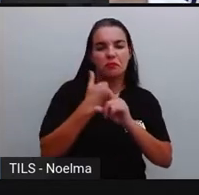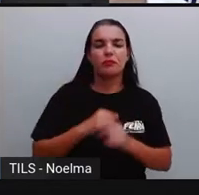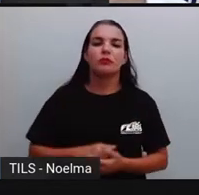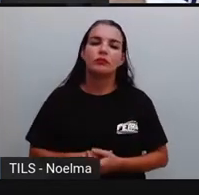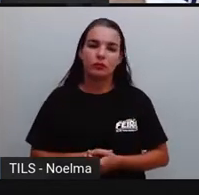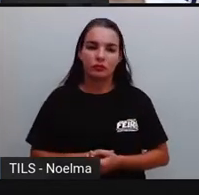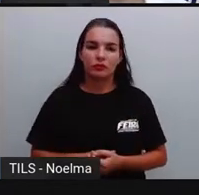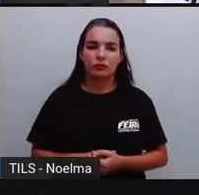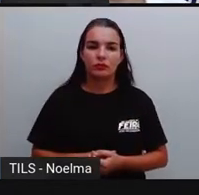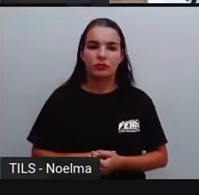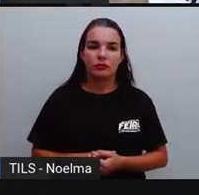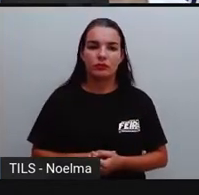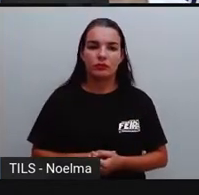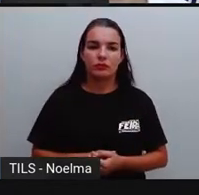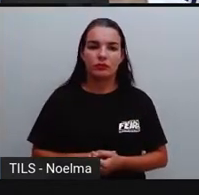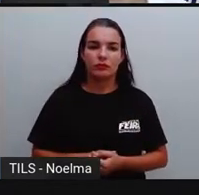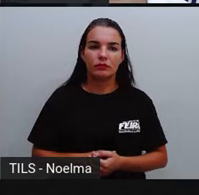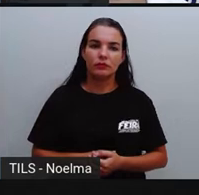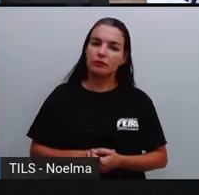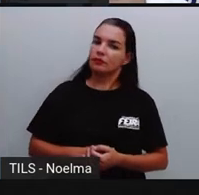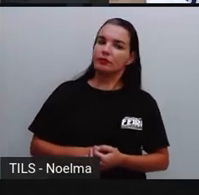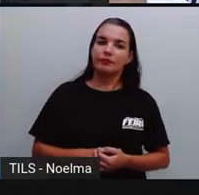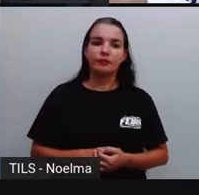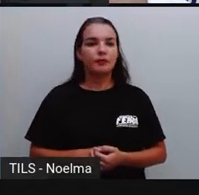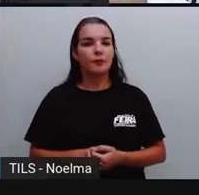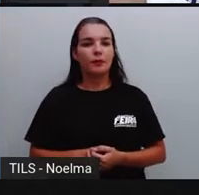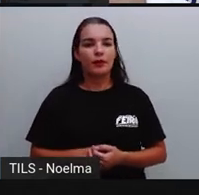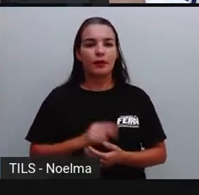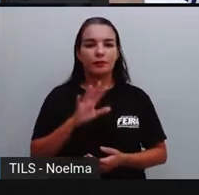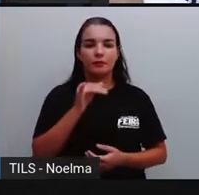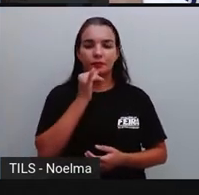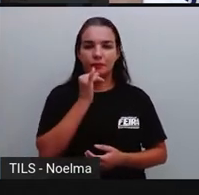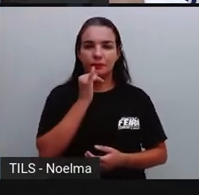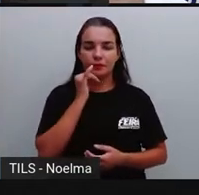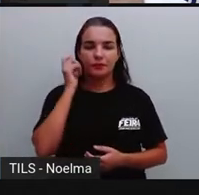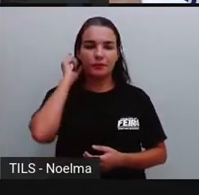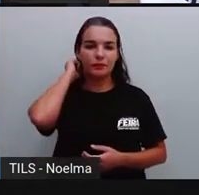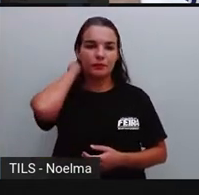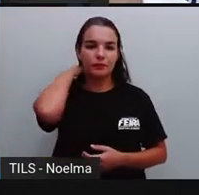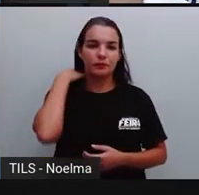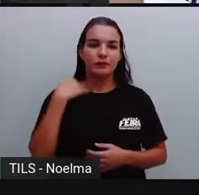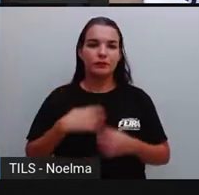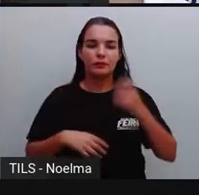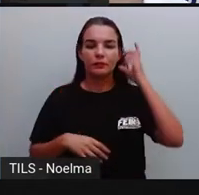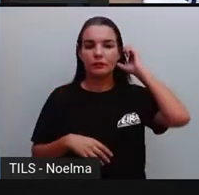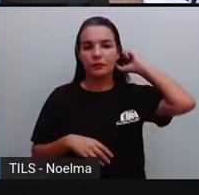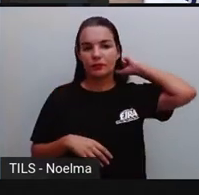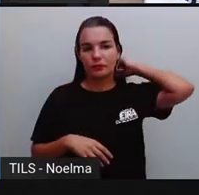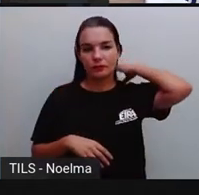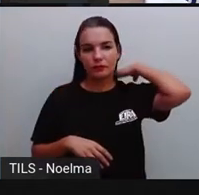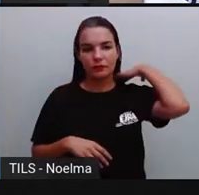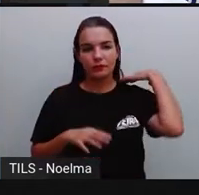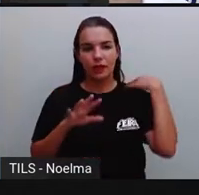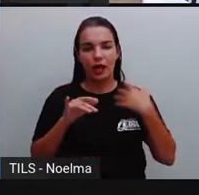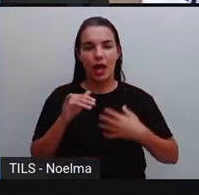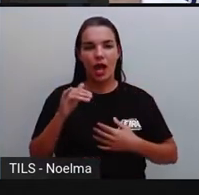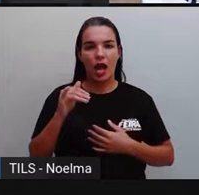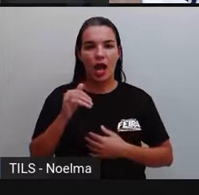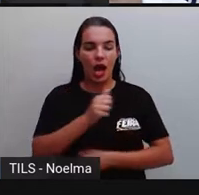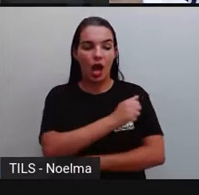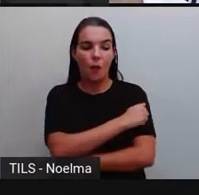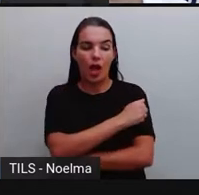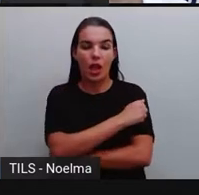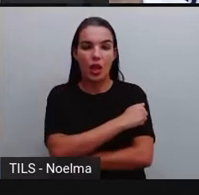violência, tá? Então, por exemplo, às vezes é um aluno que ele não tem uma